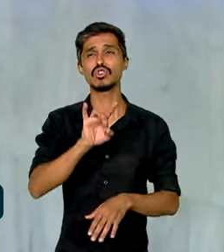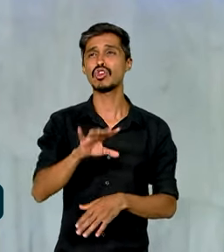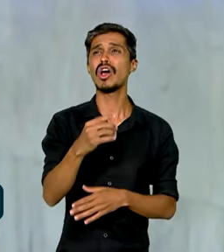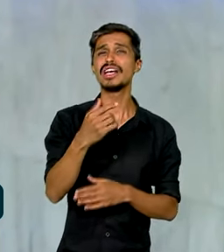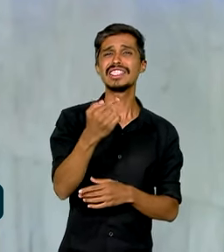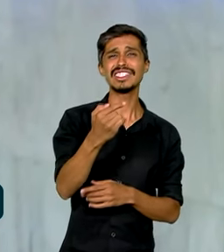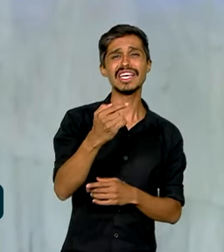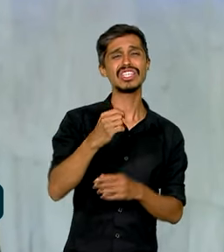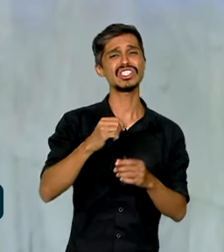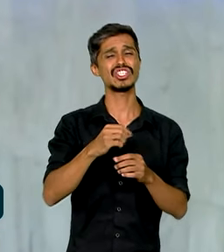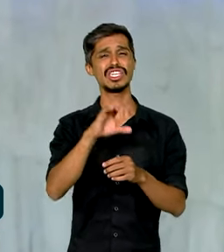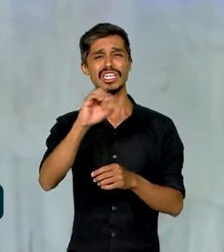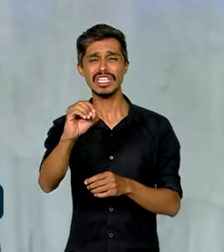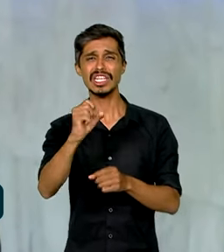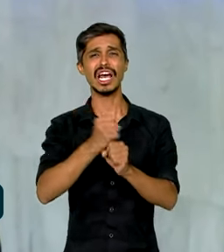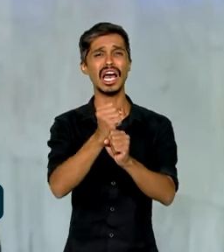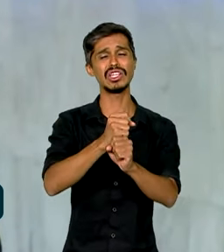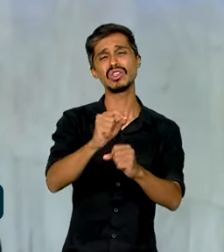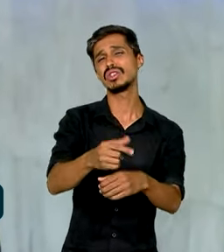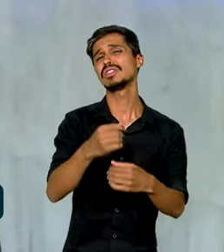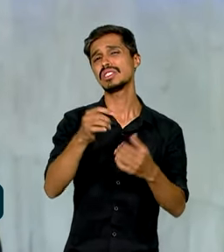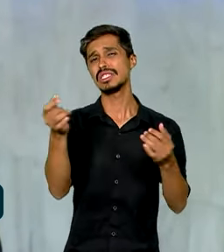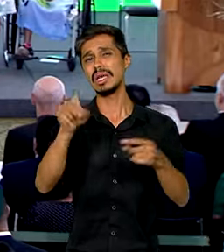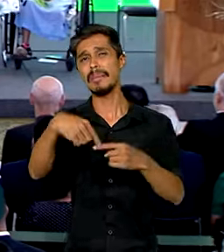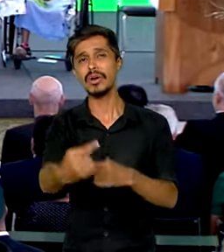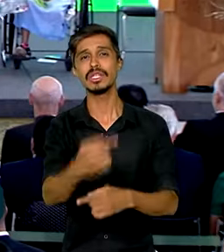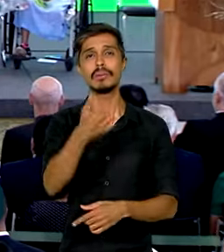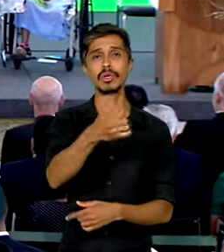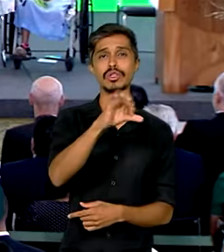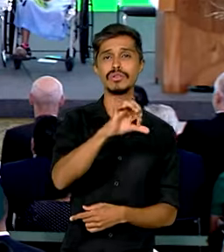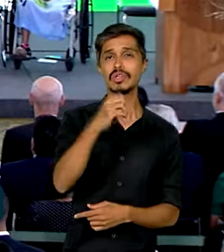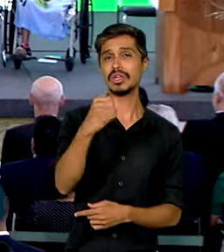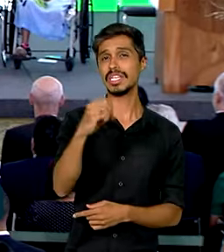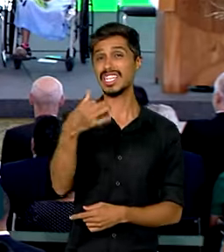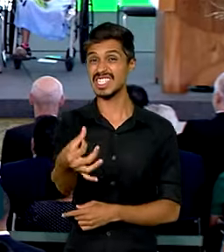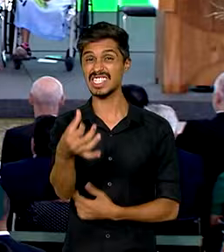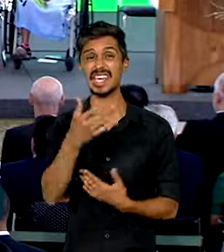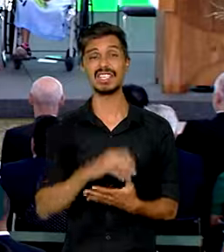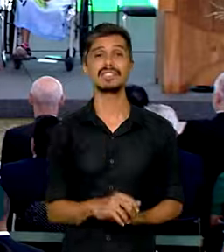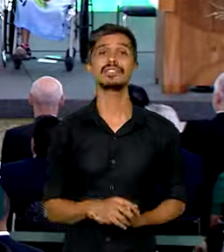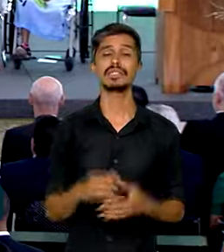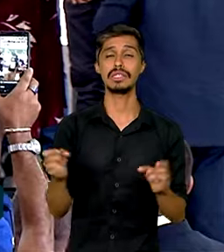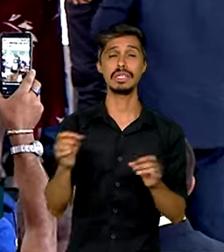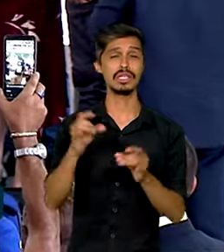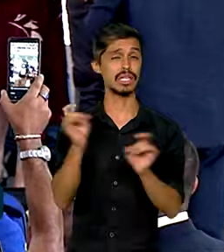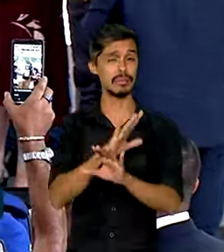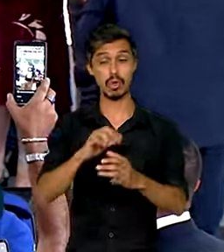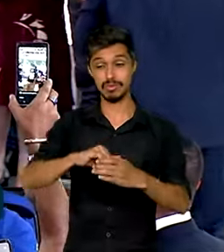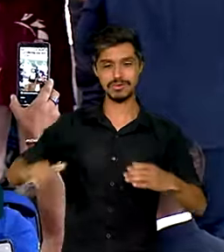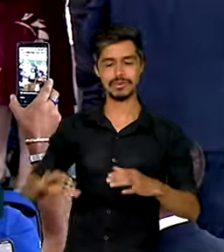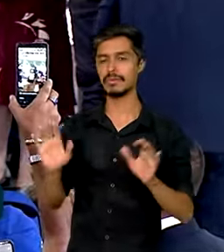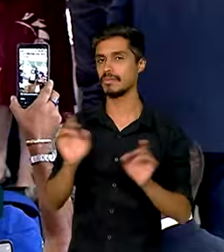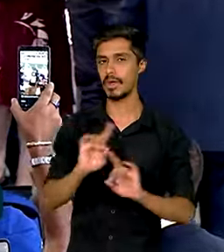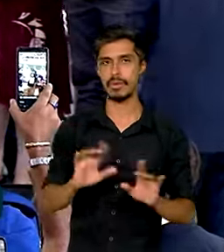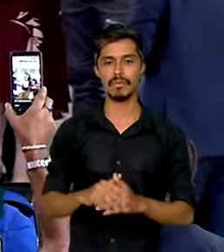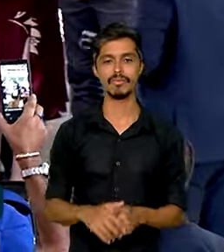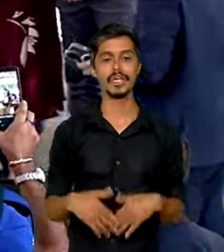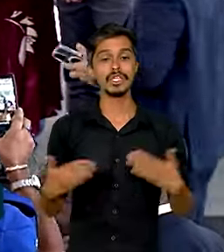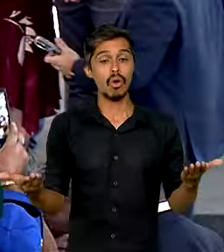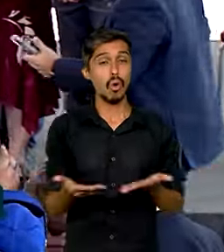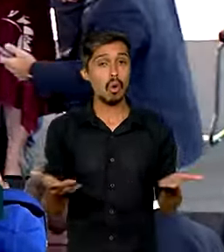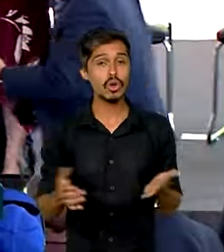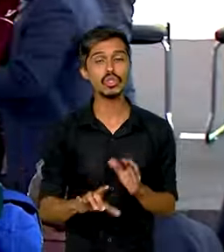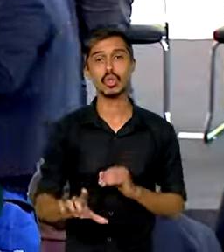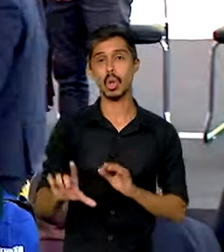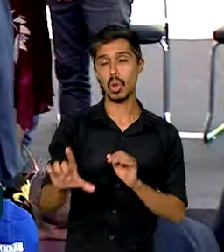décadas depois, em 1986. Para reparar as injustiças, hoje o presidente Lula sancionou